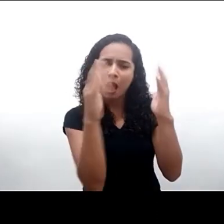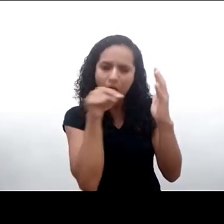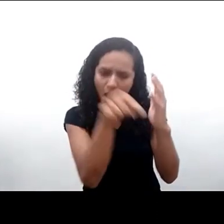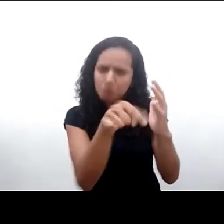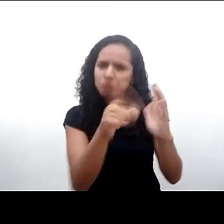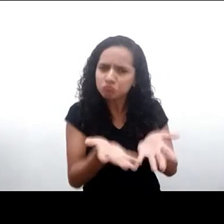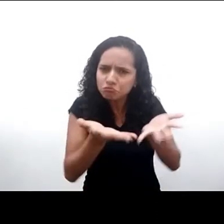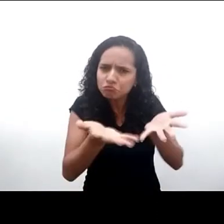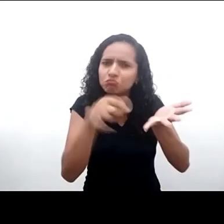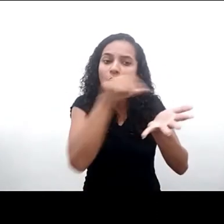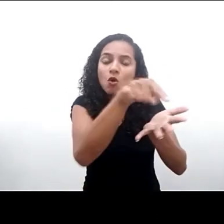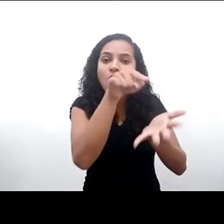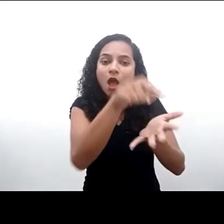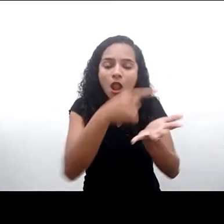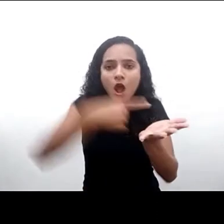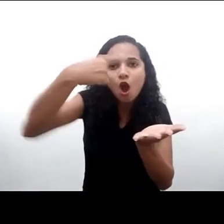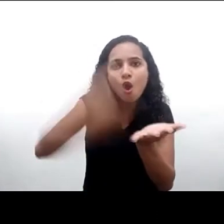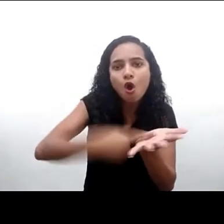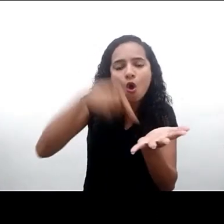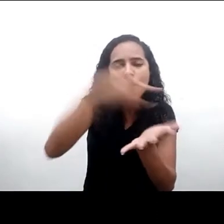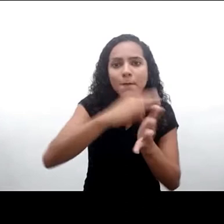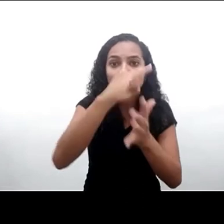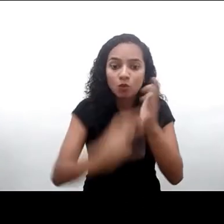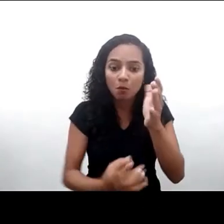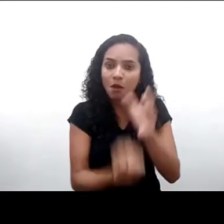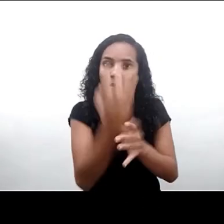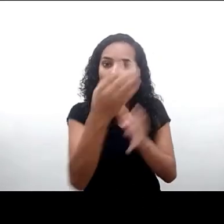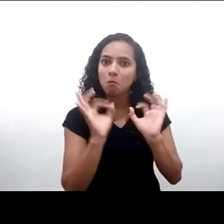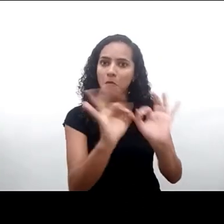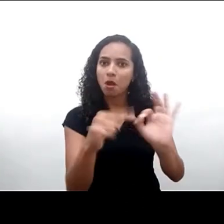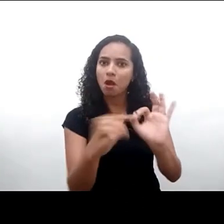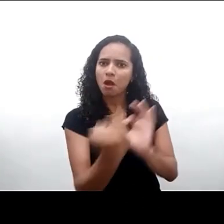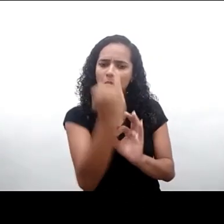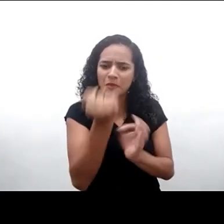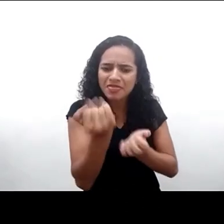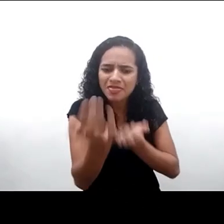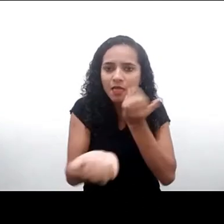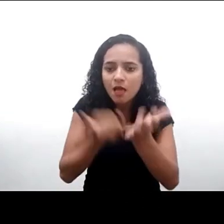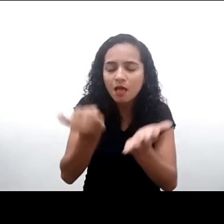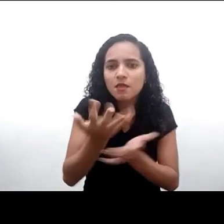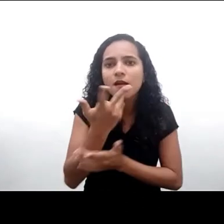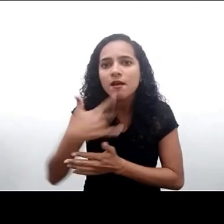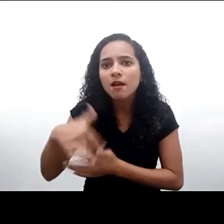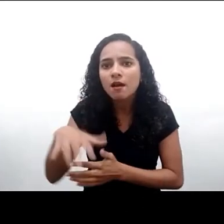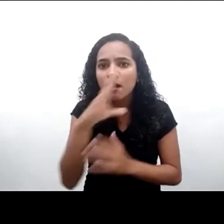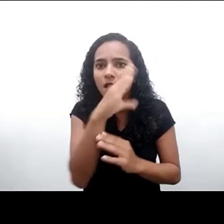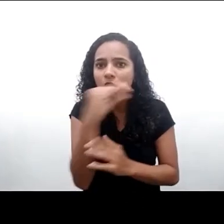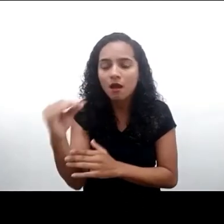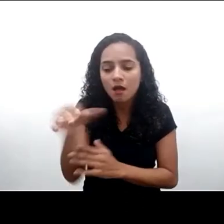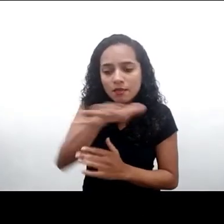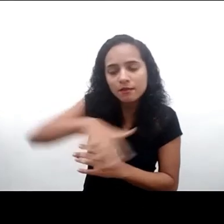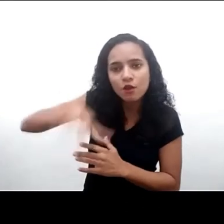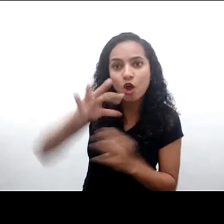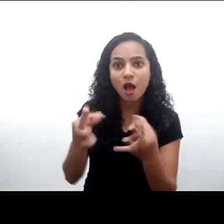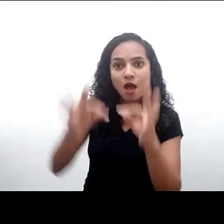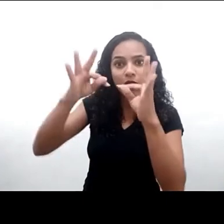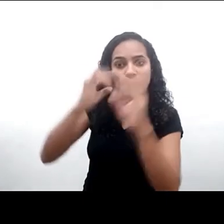demonstra seu comprometimento com a realização de um documento que, de fato, contribua com o melhor interesse de crianças e adolescentes no ambiente digital. O